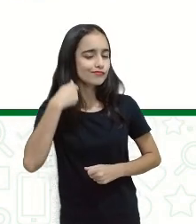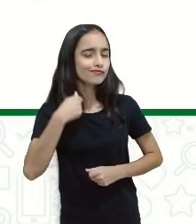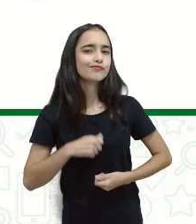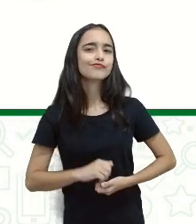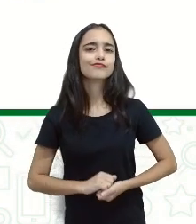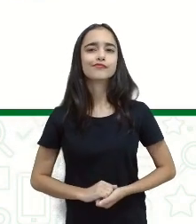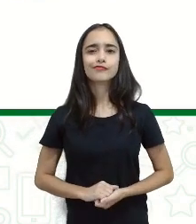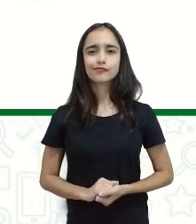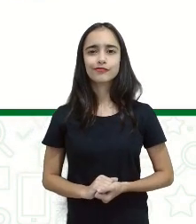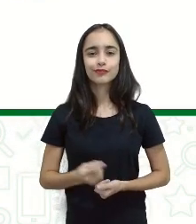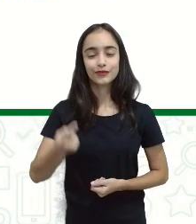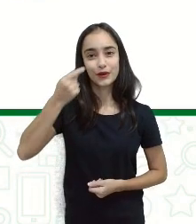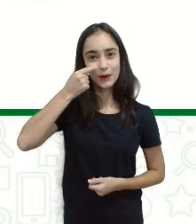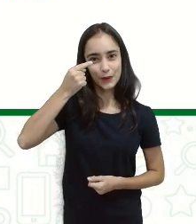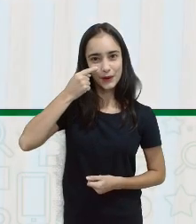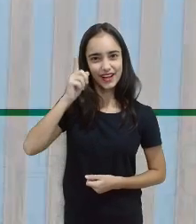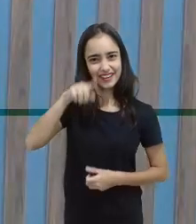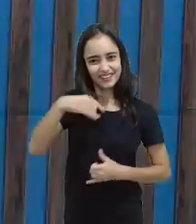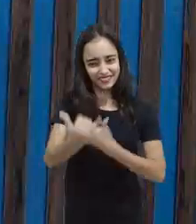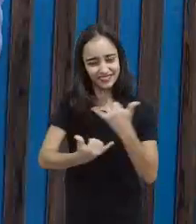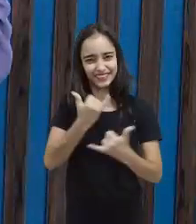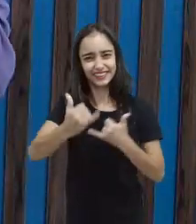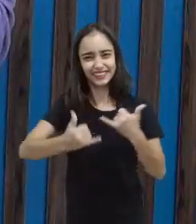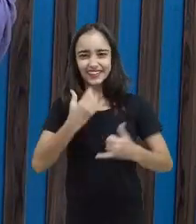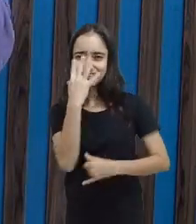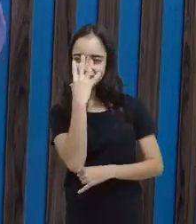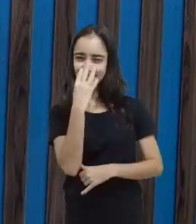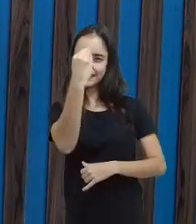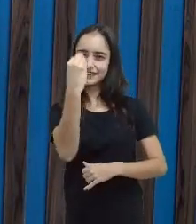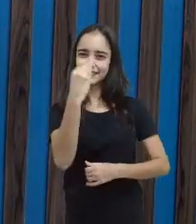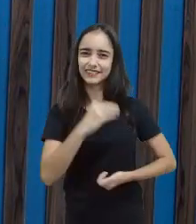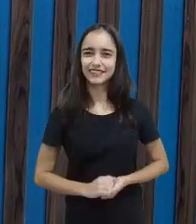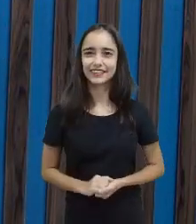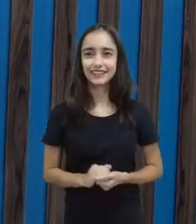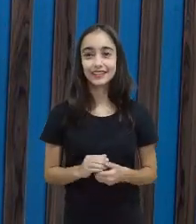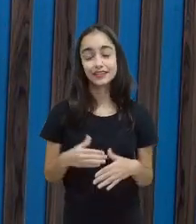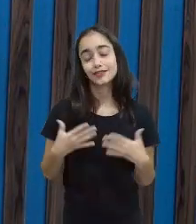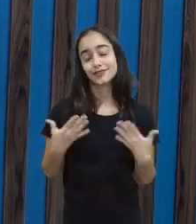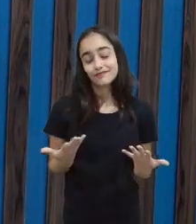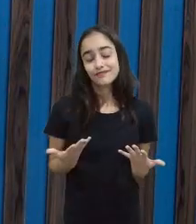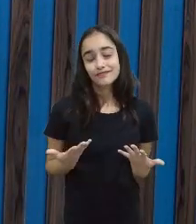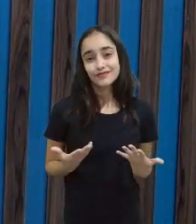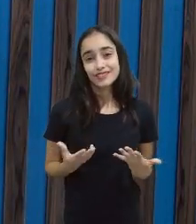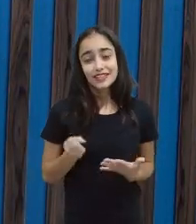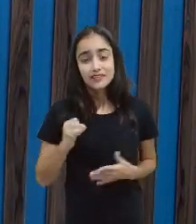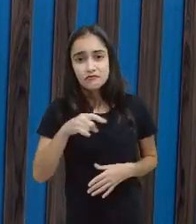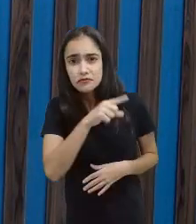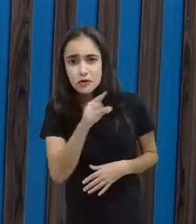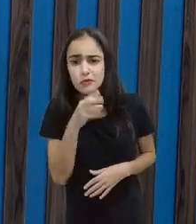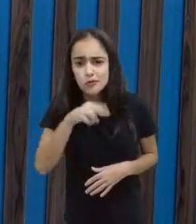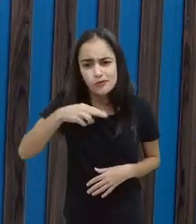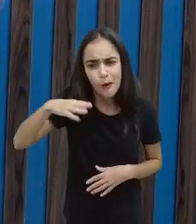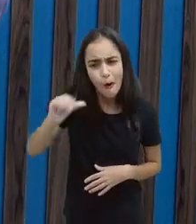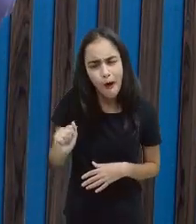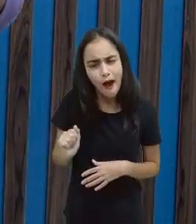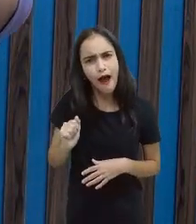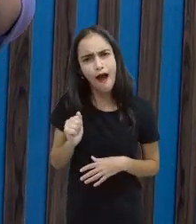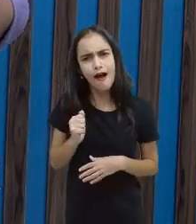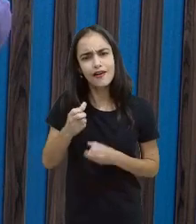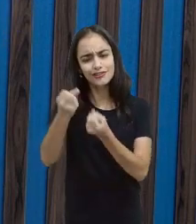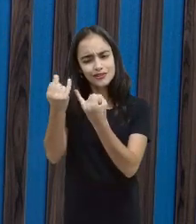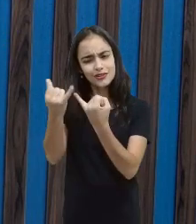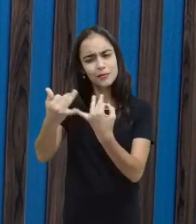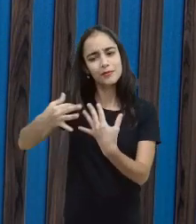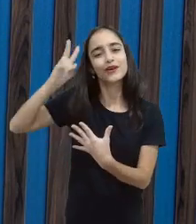Olha só a brincadeira do lobo, né? Bom, quem nunca contou histórias que também